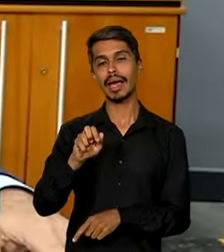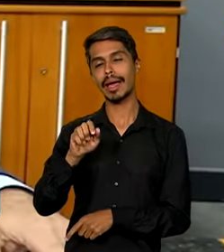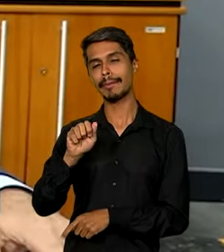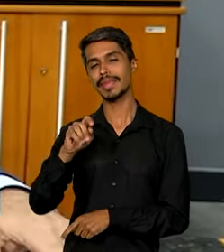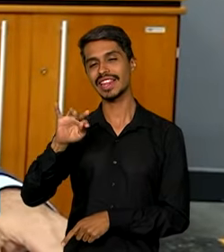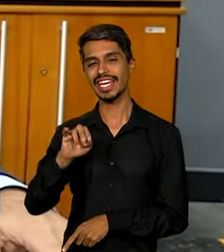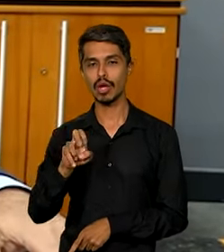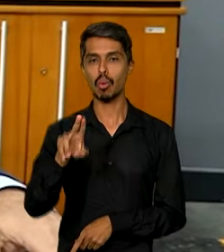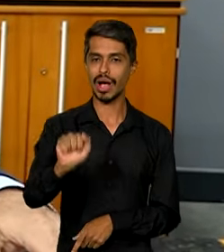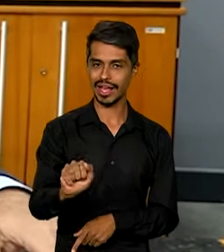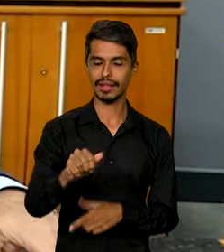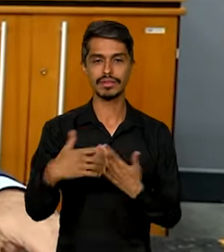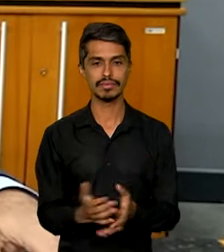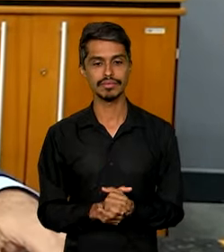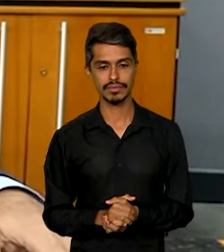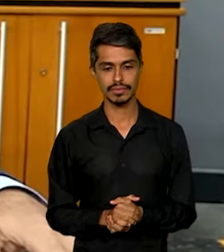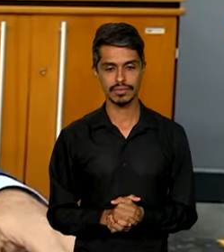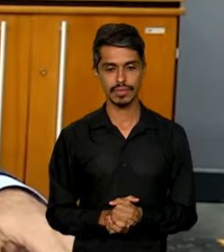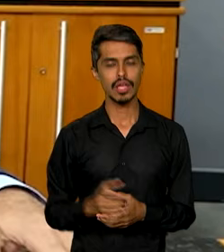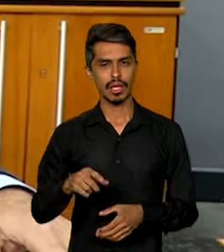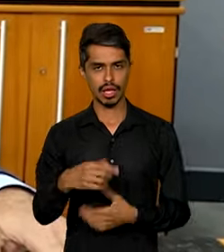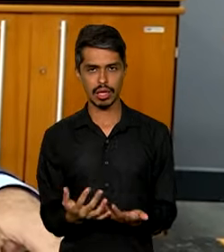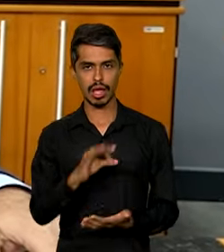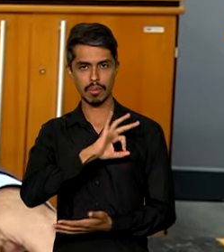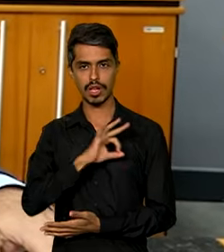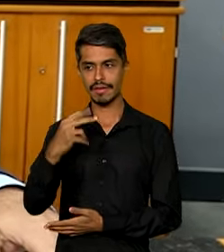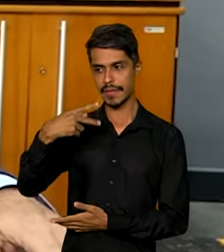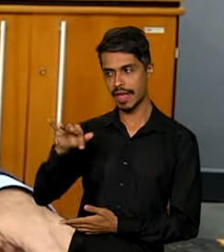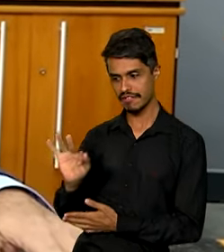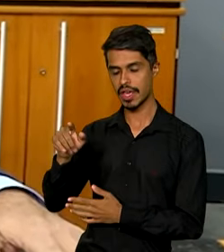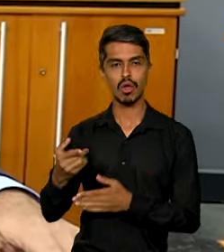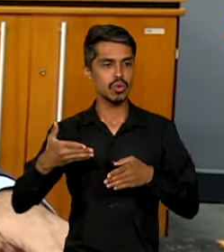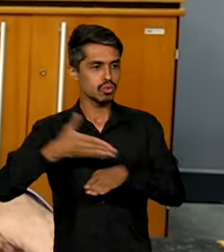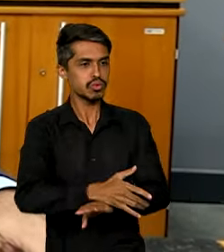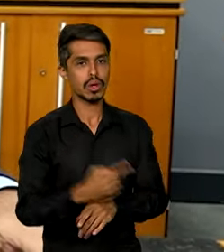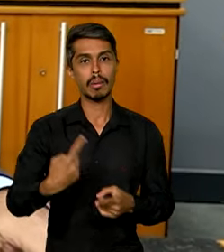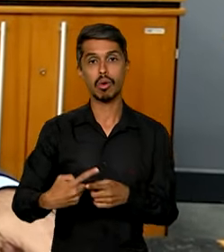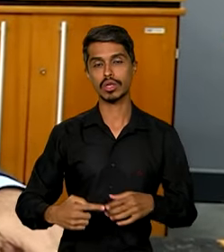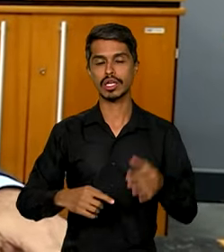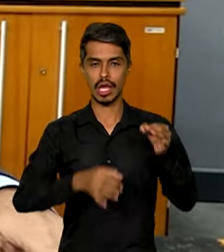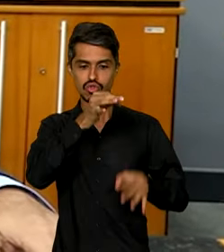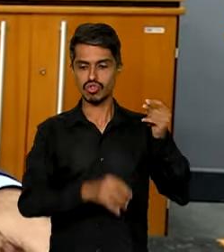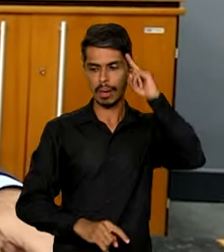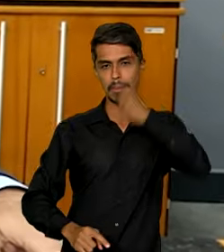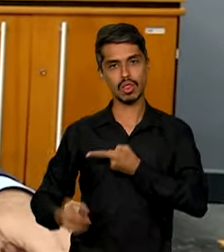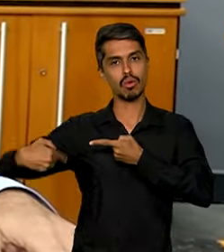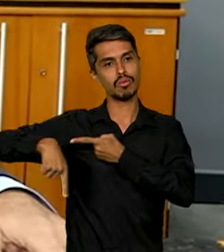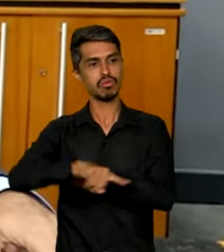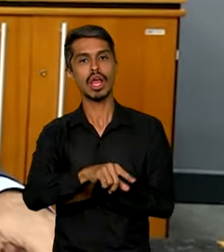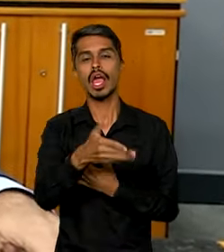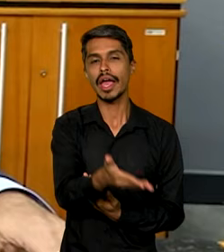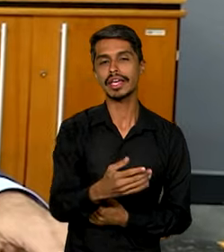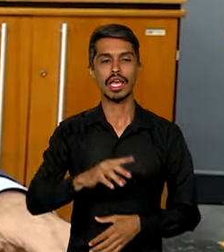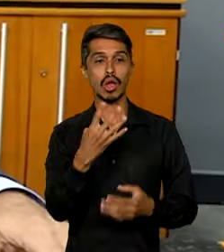Federal cumpriu uma operação em razão de uma ordem judicial, onde foram cumpridos quatro buscas